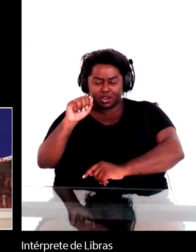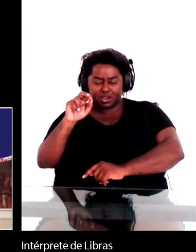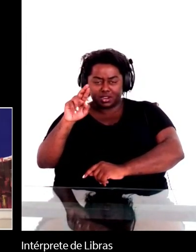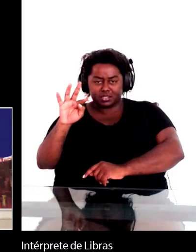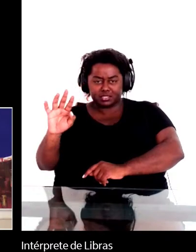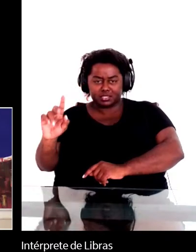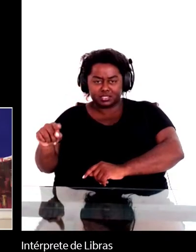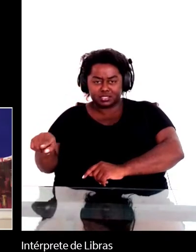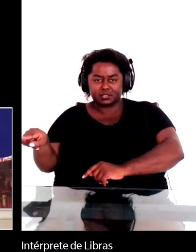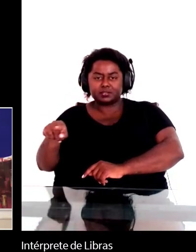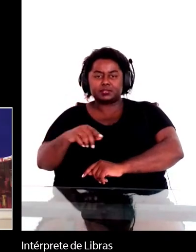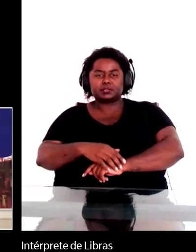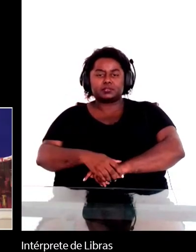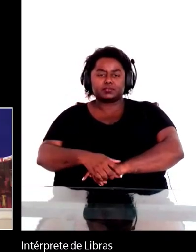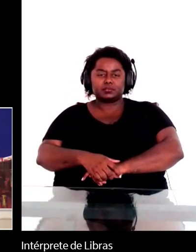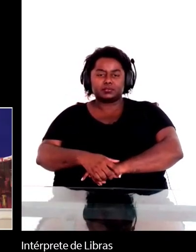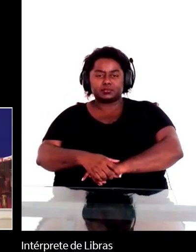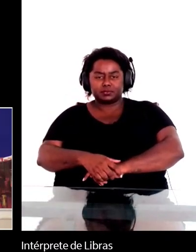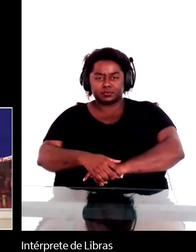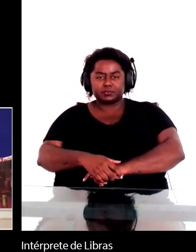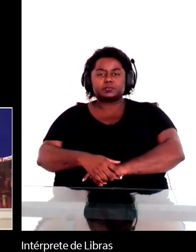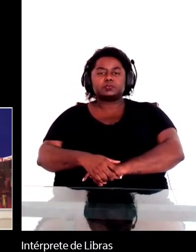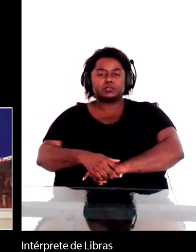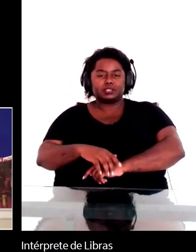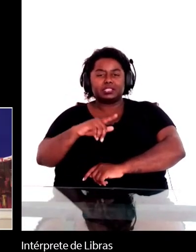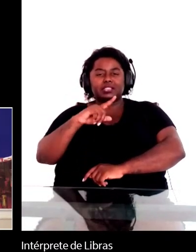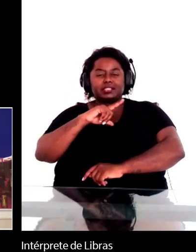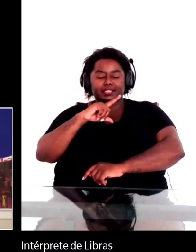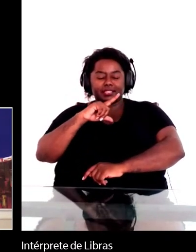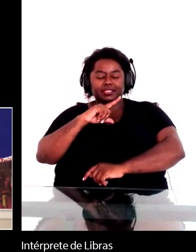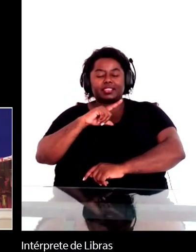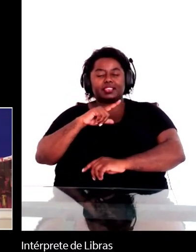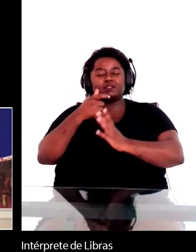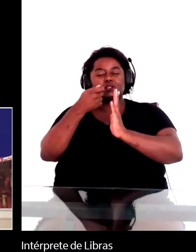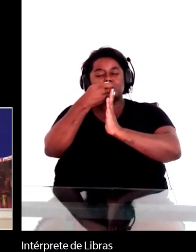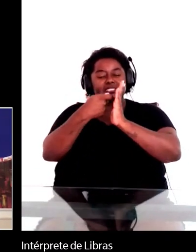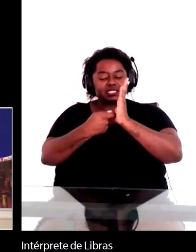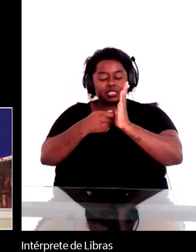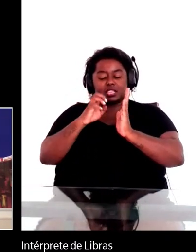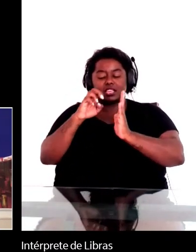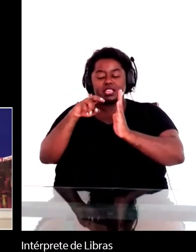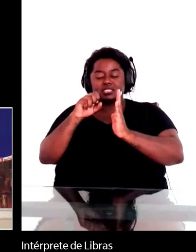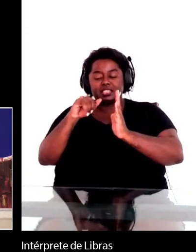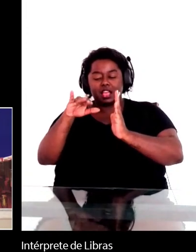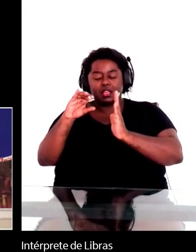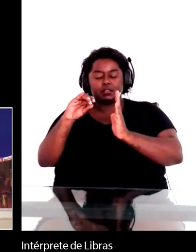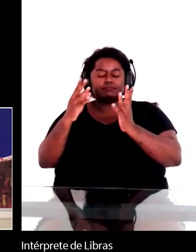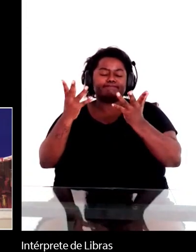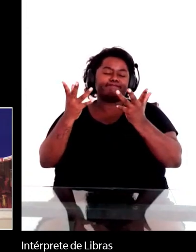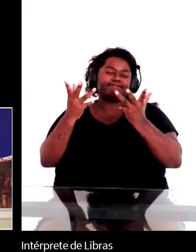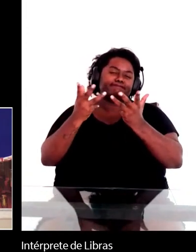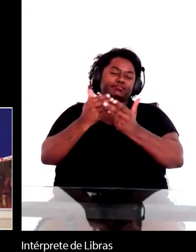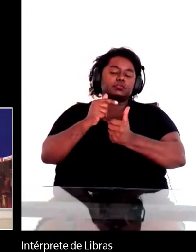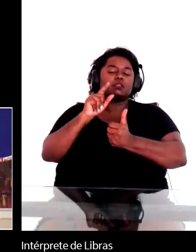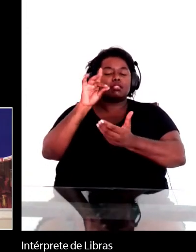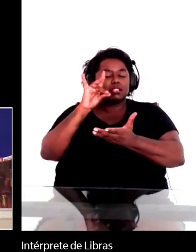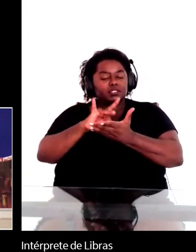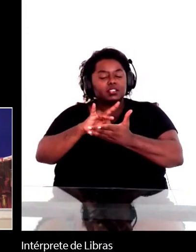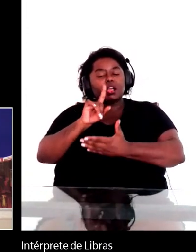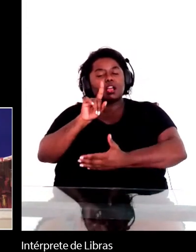Brasil o Haroldo Ceravolo escreveu um ensaio delicioso que na verdade David Jackson é uma resenha do volume no qual